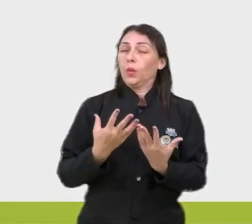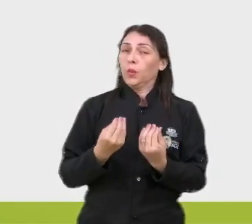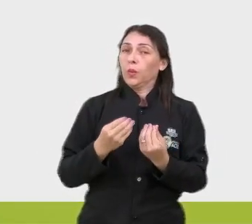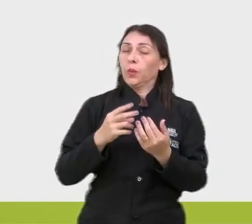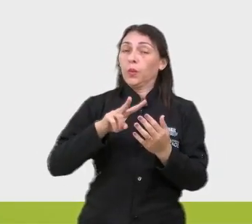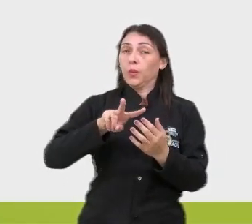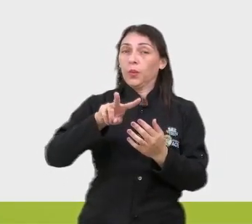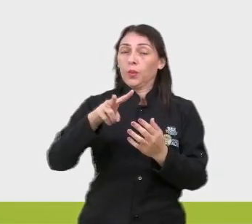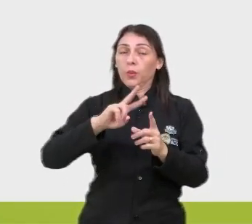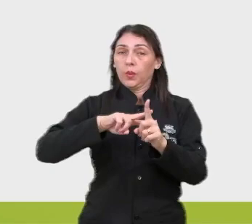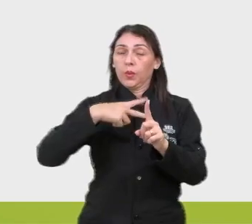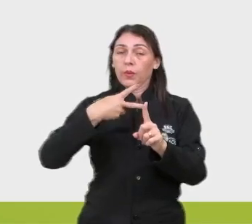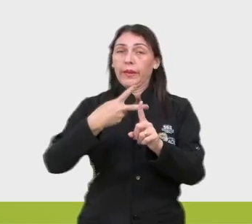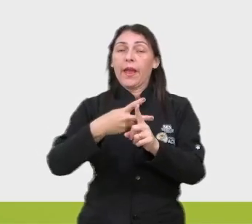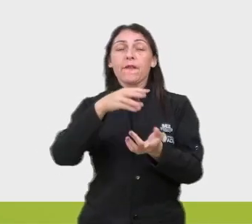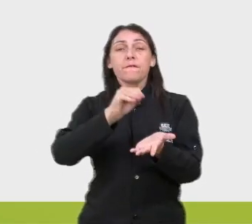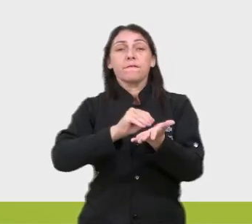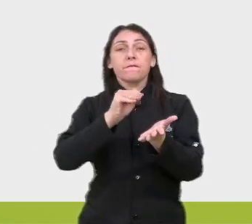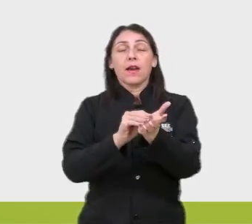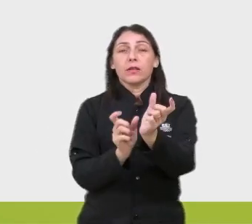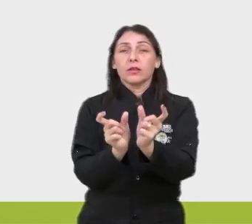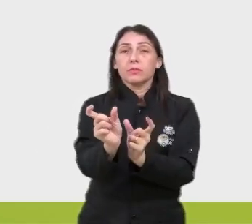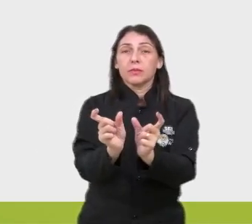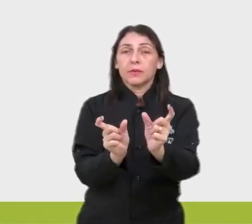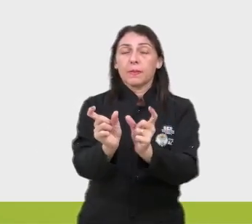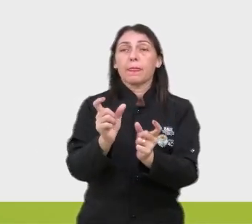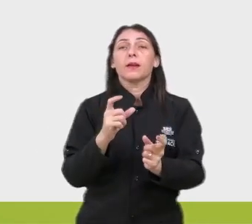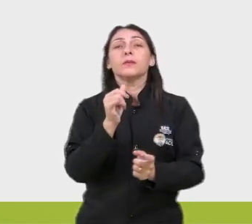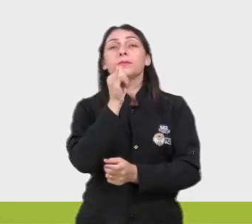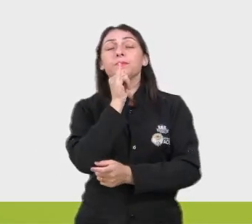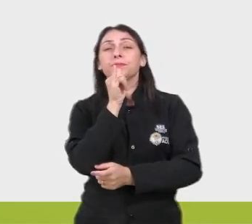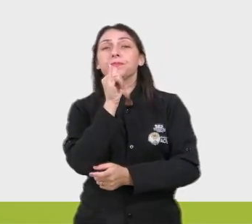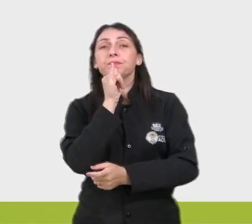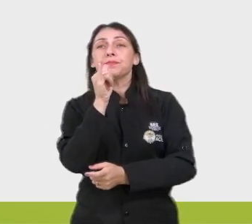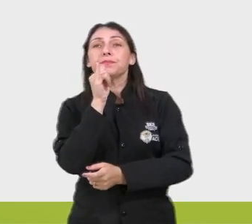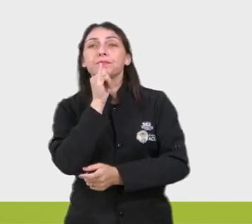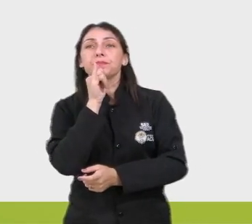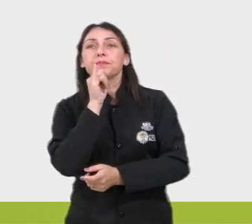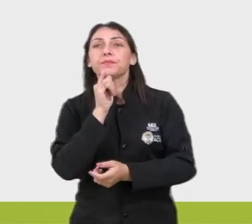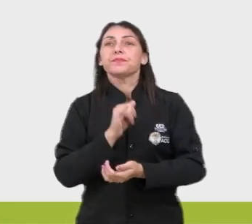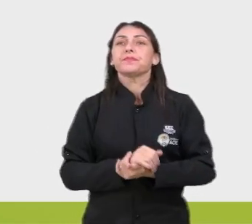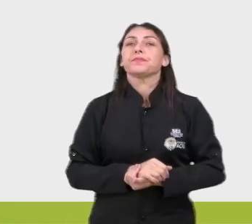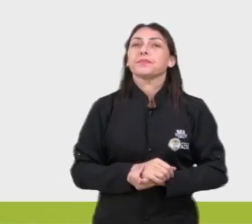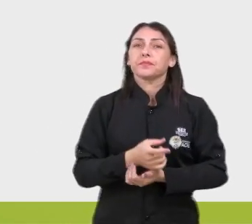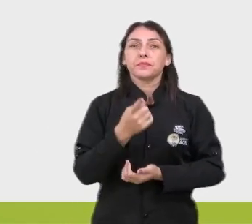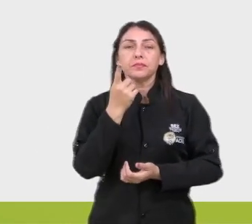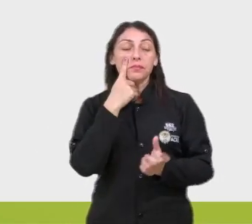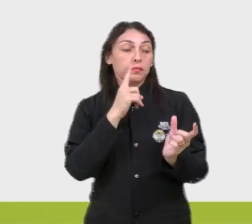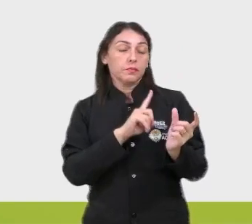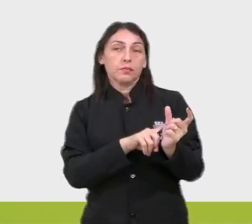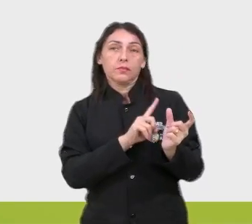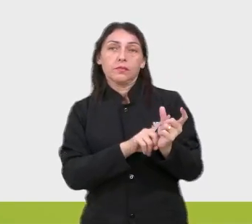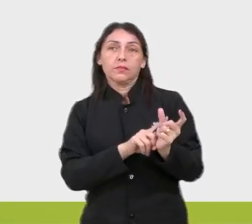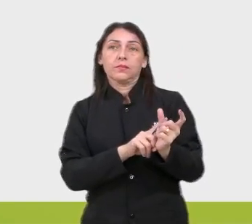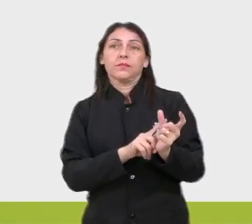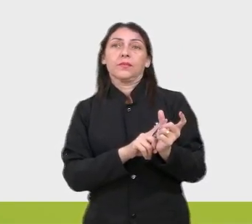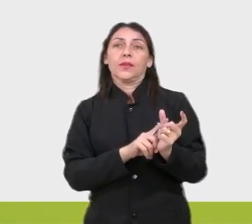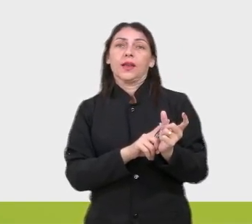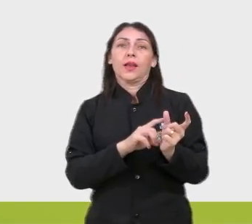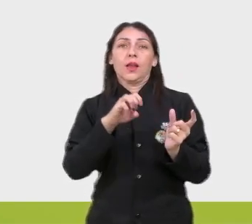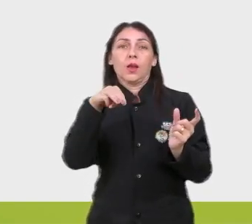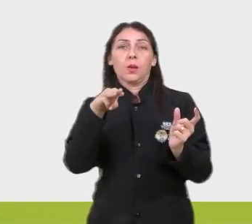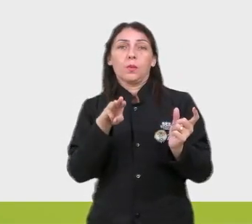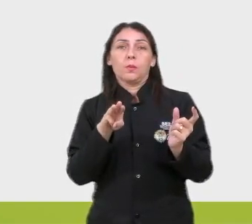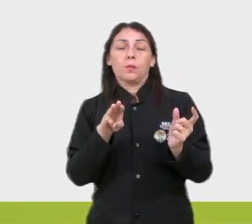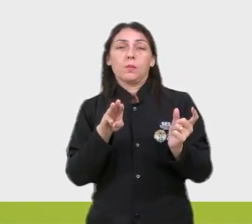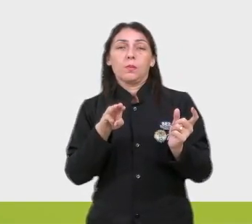duplicação e ausência de palavras. E aqui eu vou colocar um exemplo de excesso. Olha só, muitos... Aqui